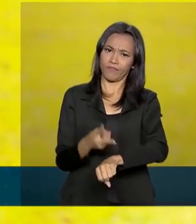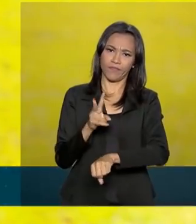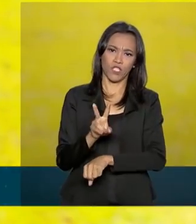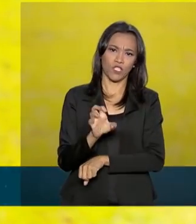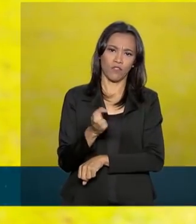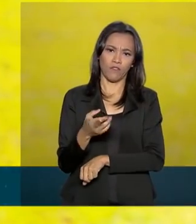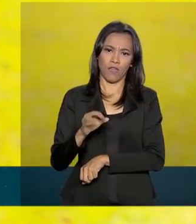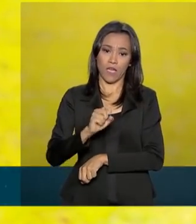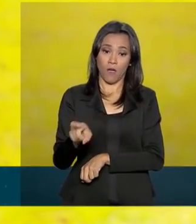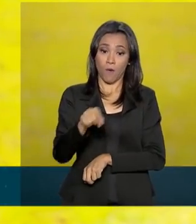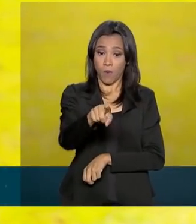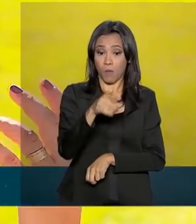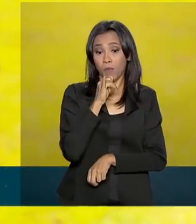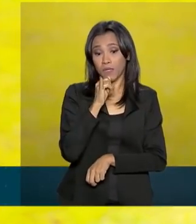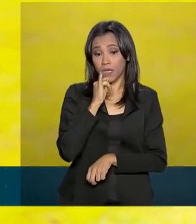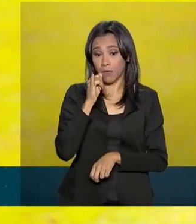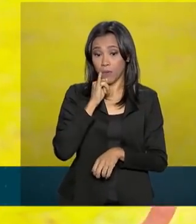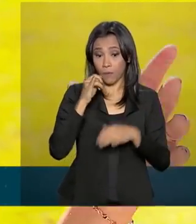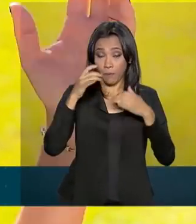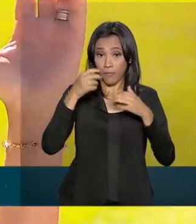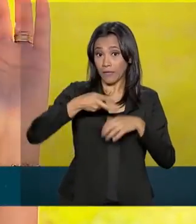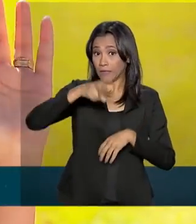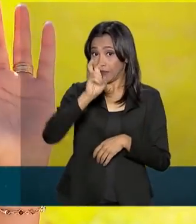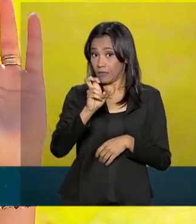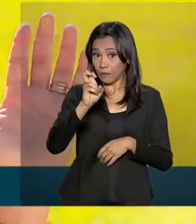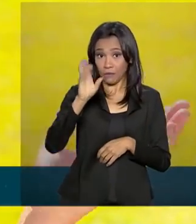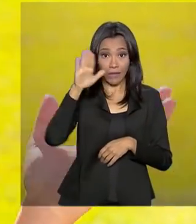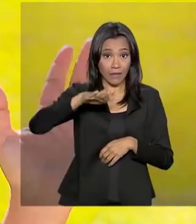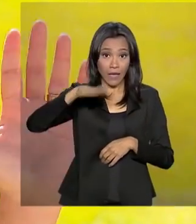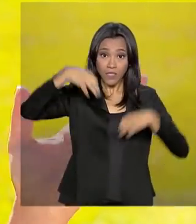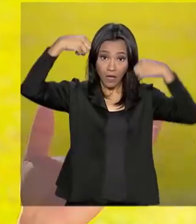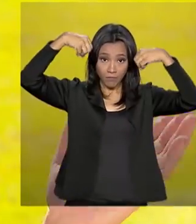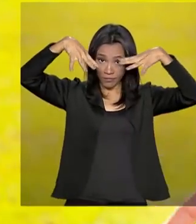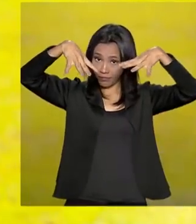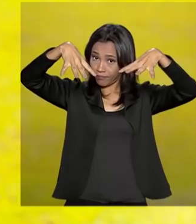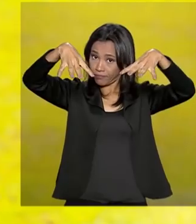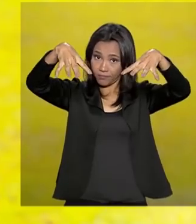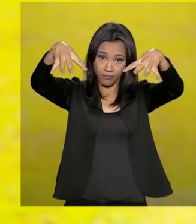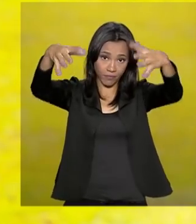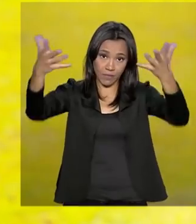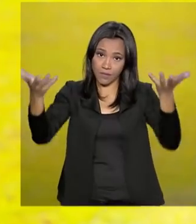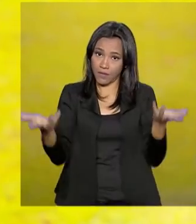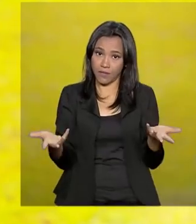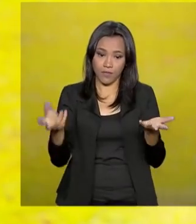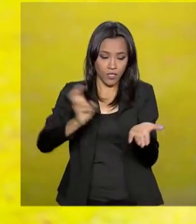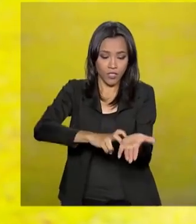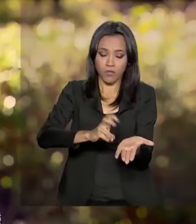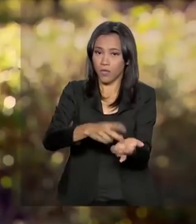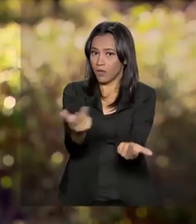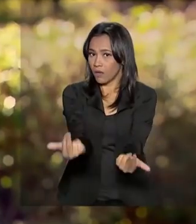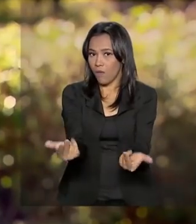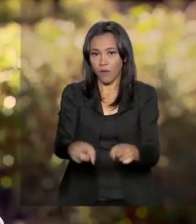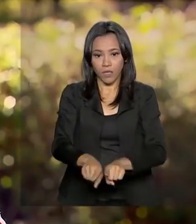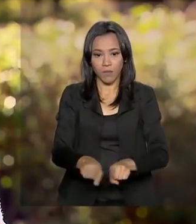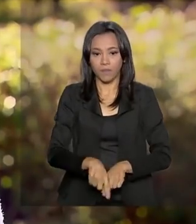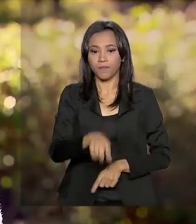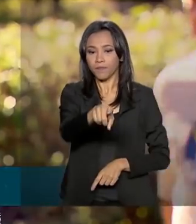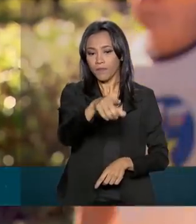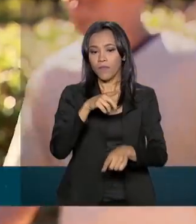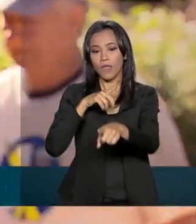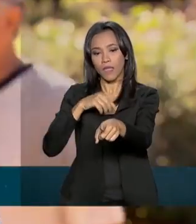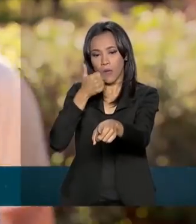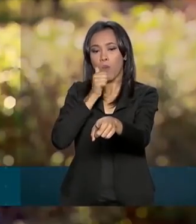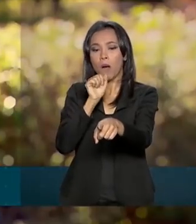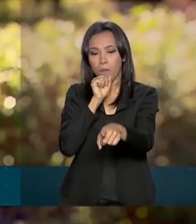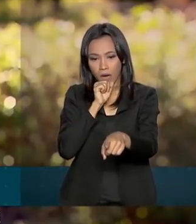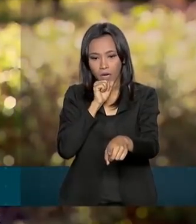moro, a energia, 5 horas da tarde, está tudo acesa, as lâmpadas públicas, né? E de manhã, a mesma coisa. Eu tenho uma mãe que é diabética